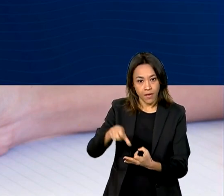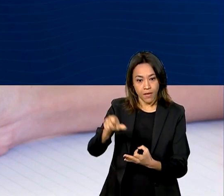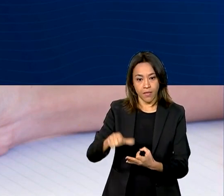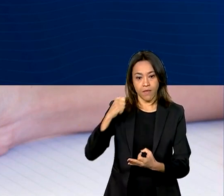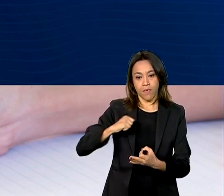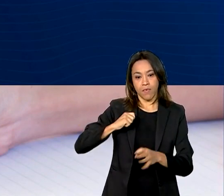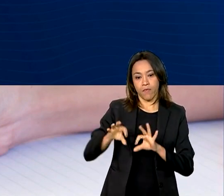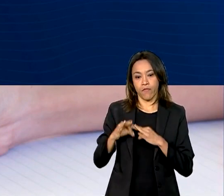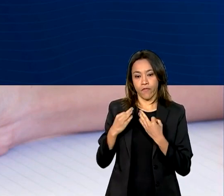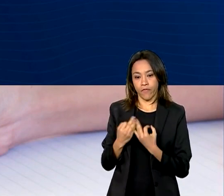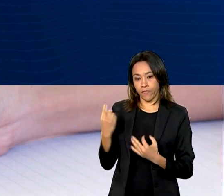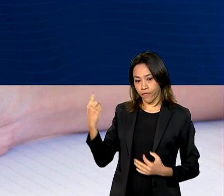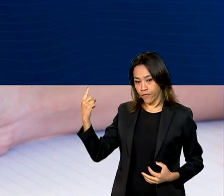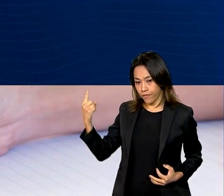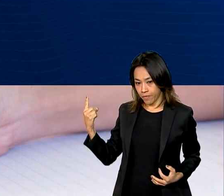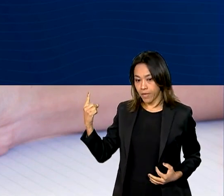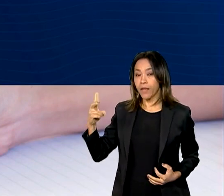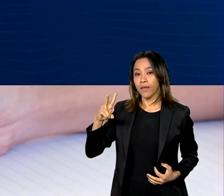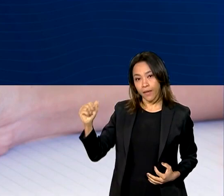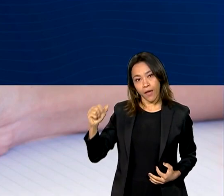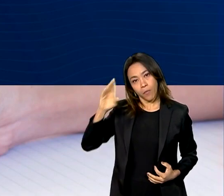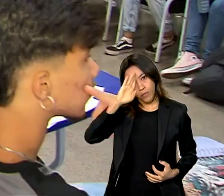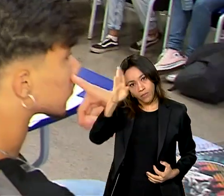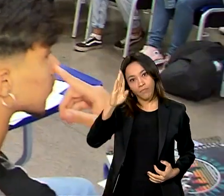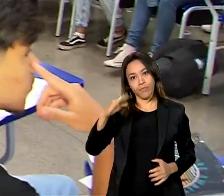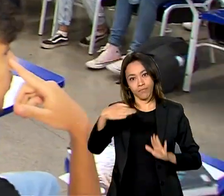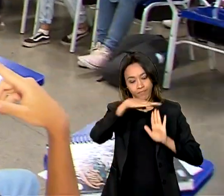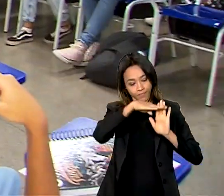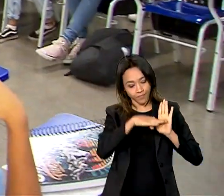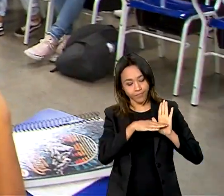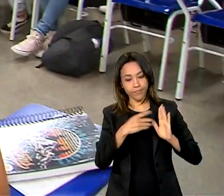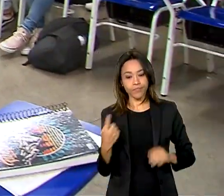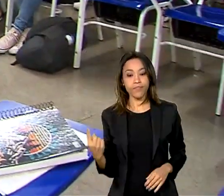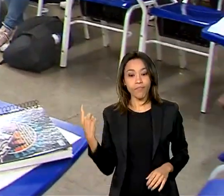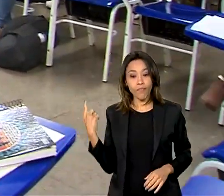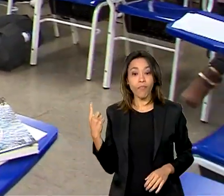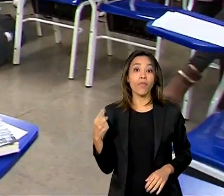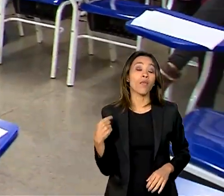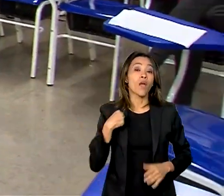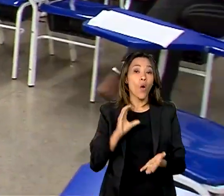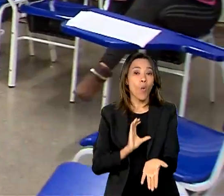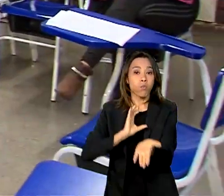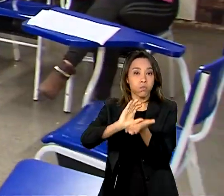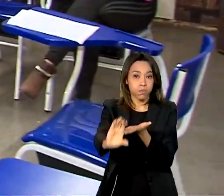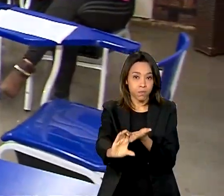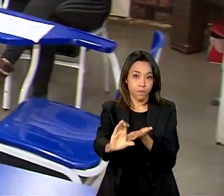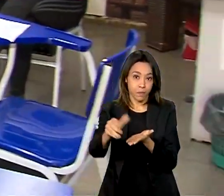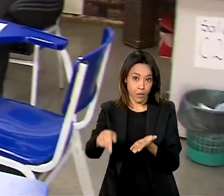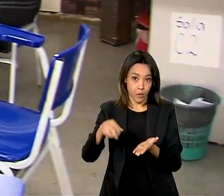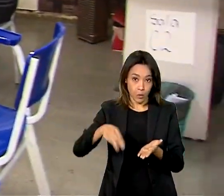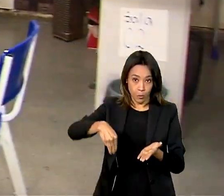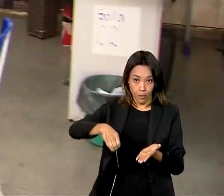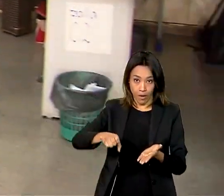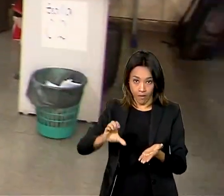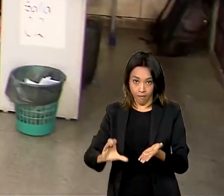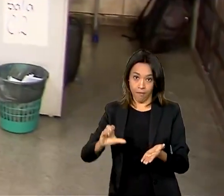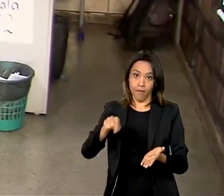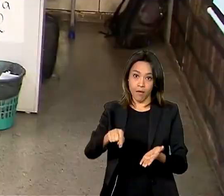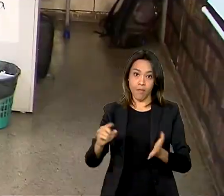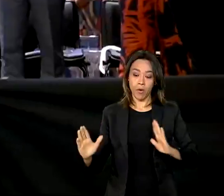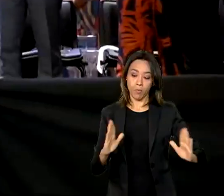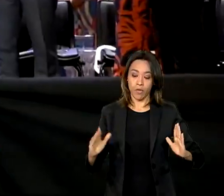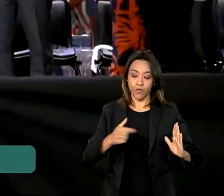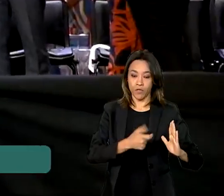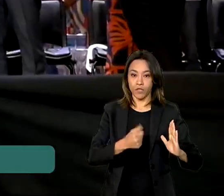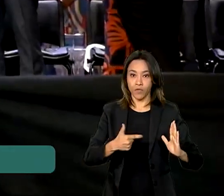Bolsa Família, que será a prioridade. O investimento do Ministério da Educação para o pé de meia em 2024